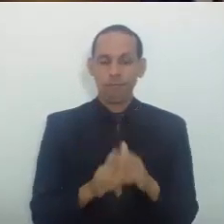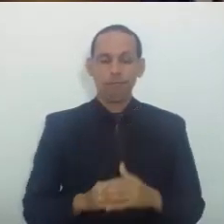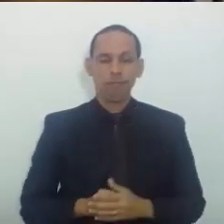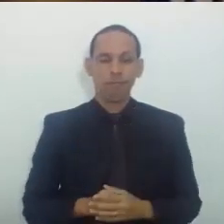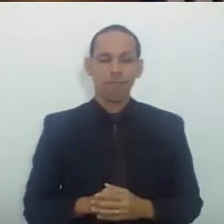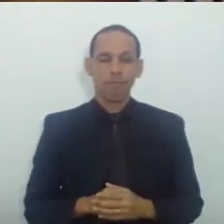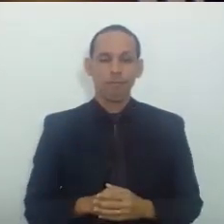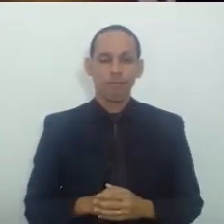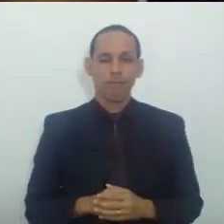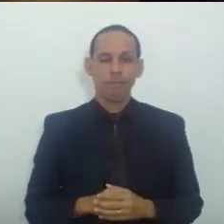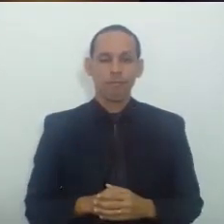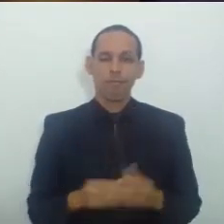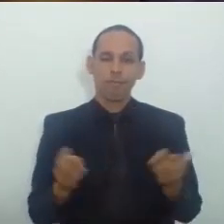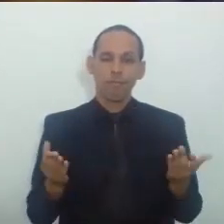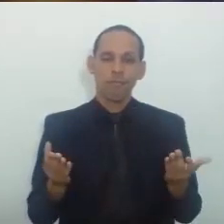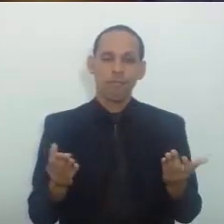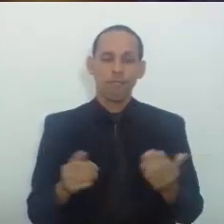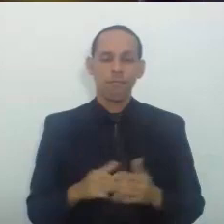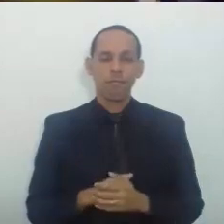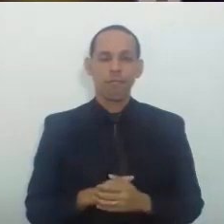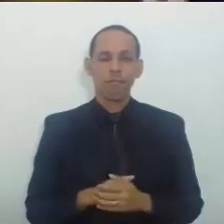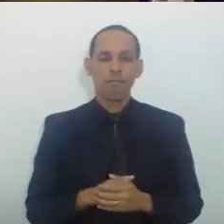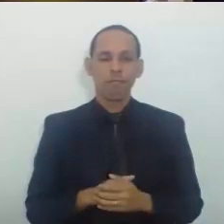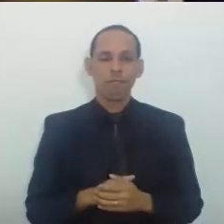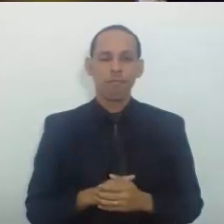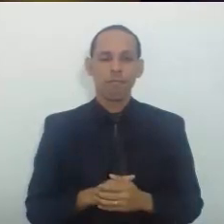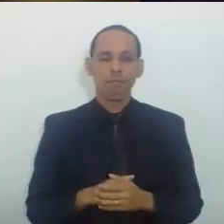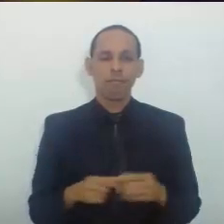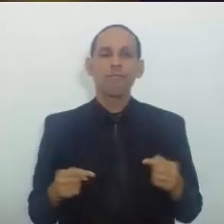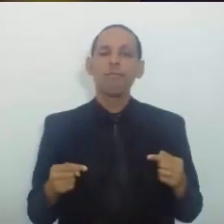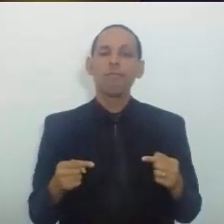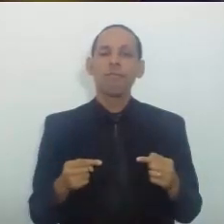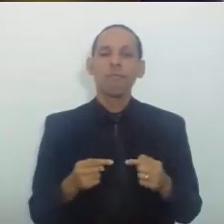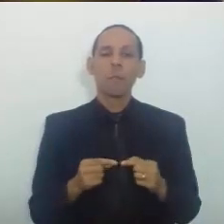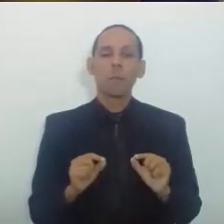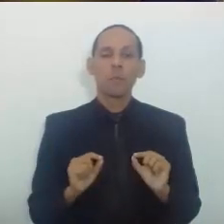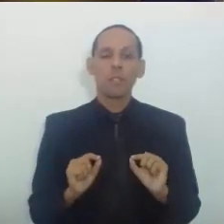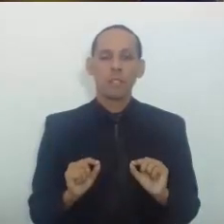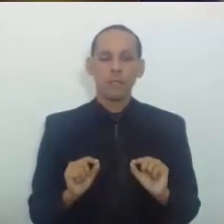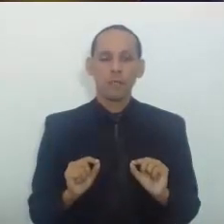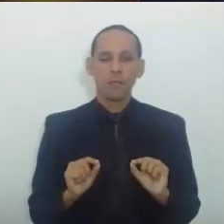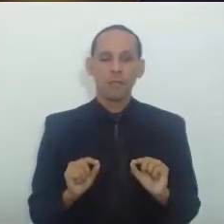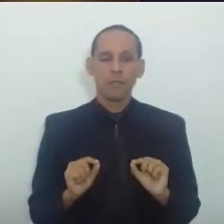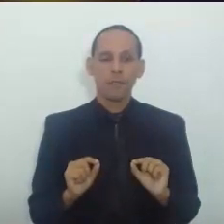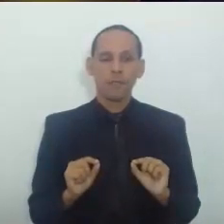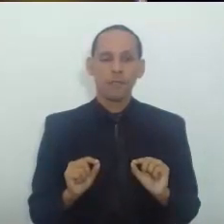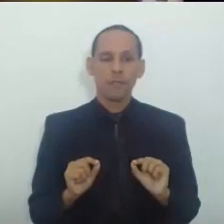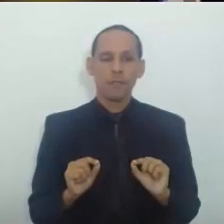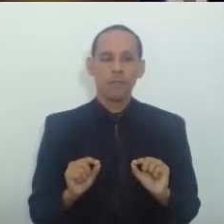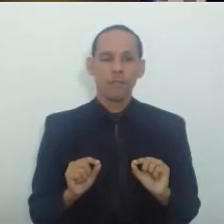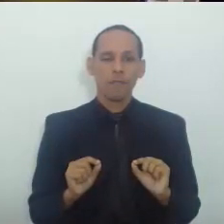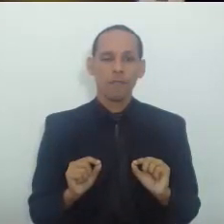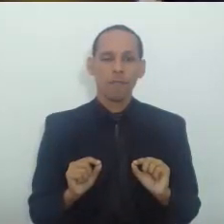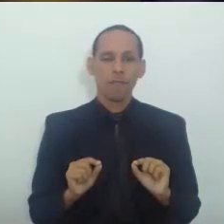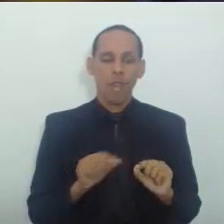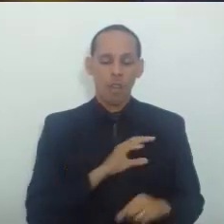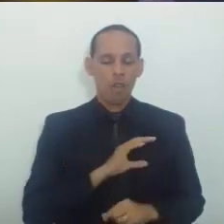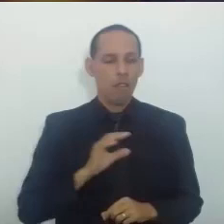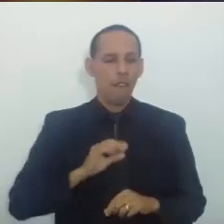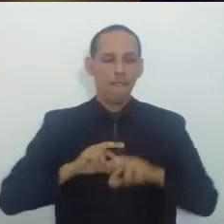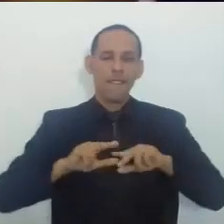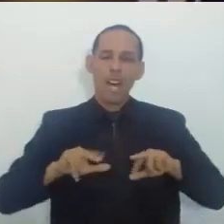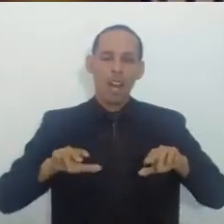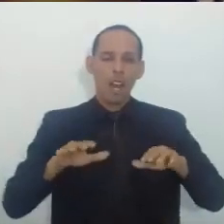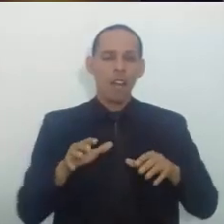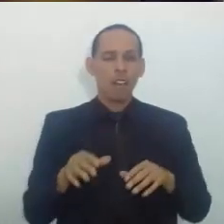E Em face De ter Recebido Várias comissões E ter